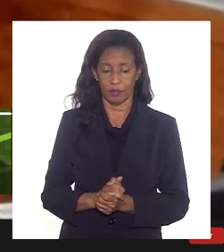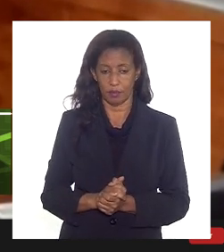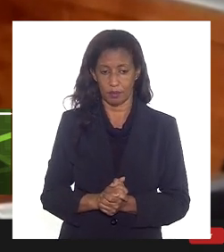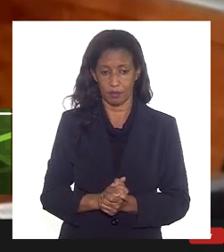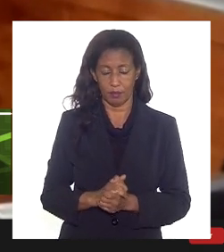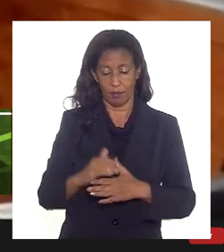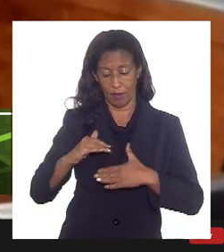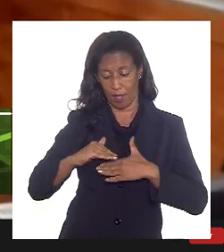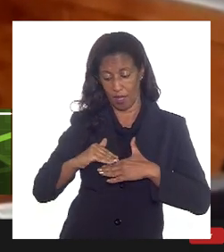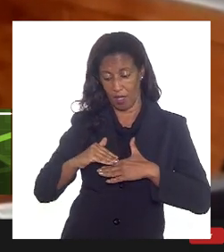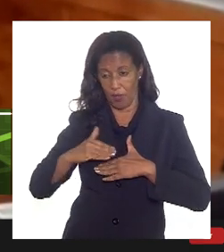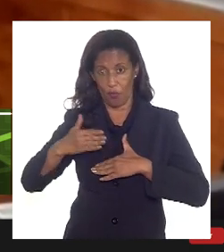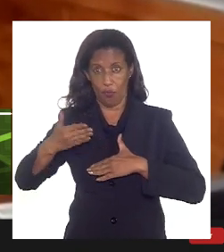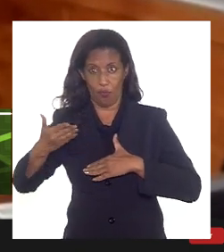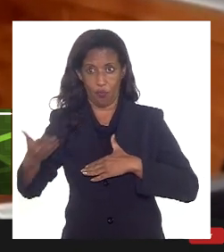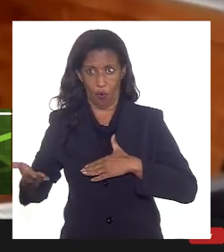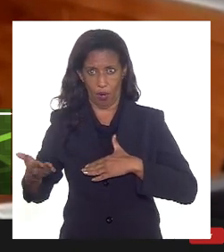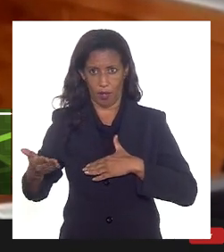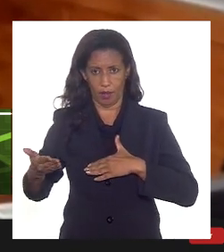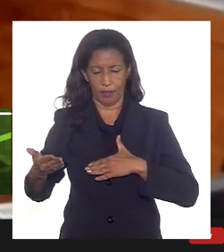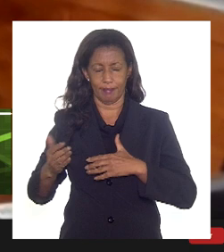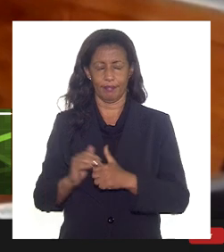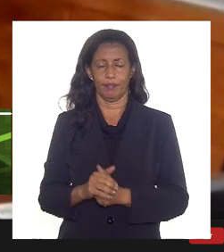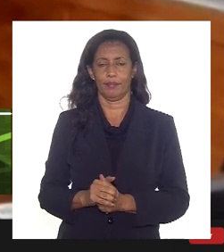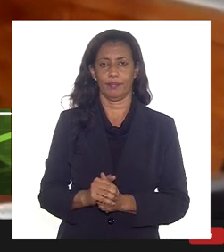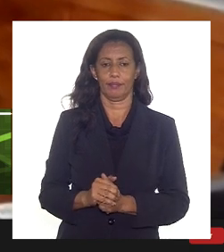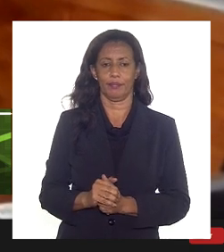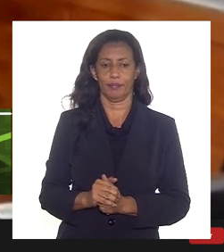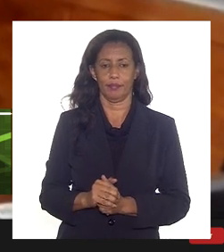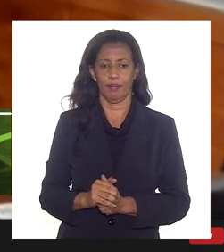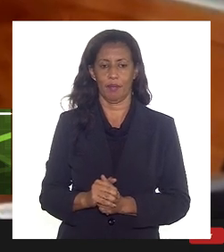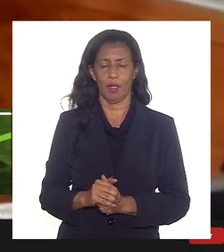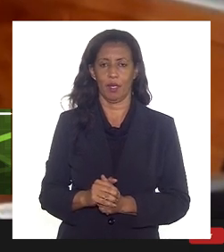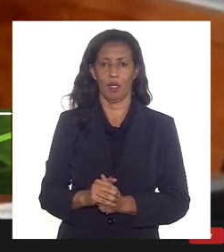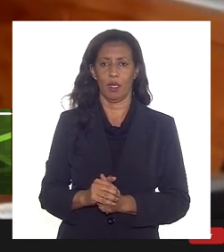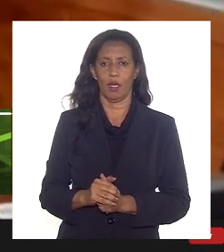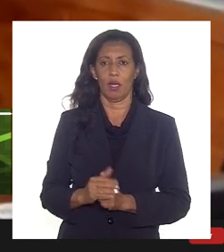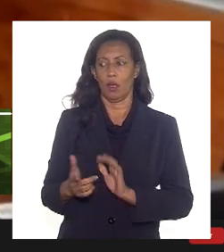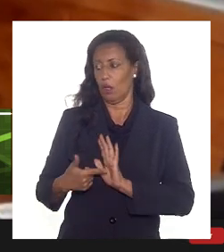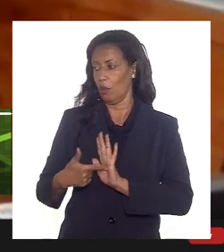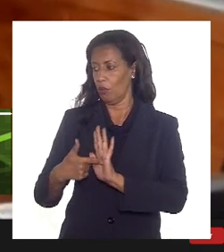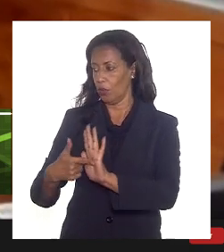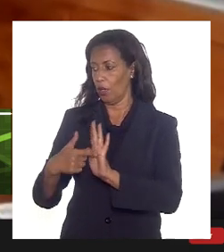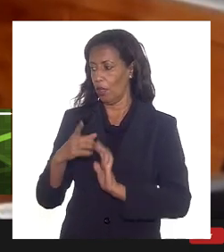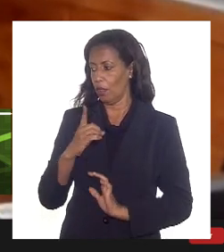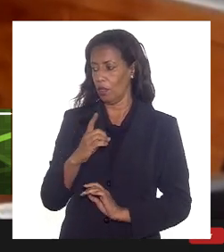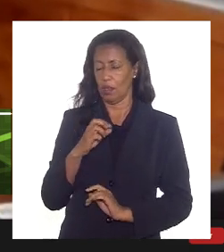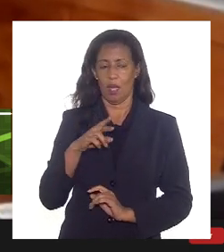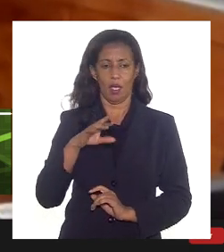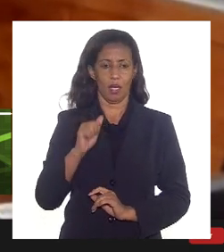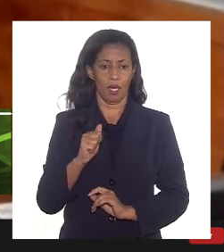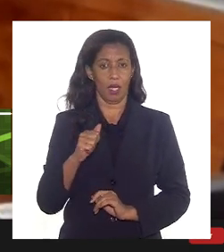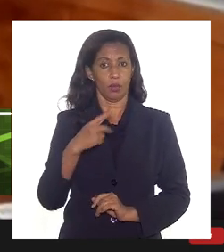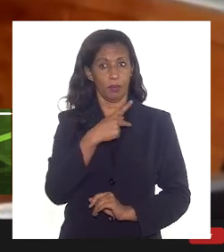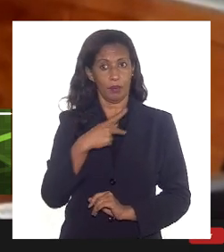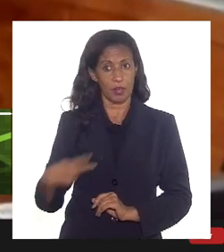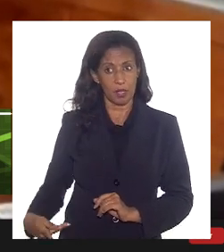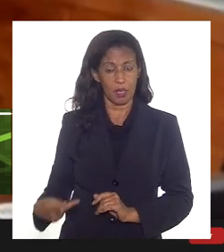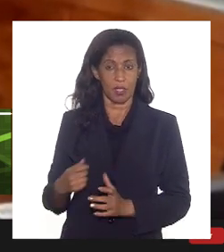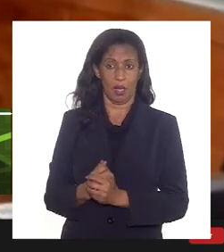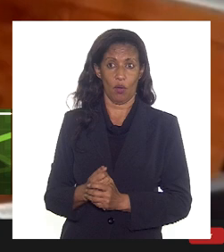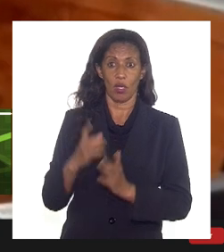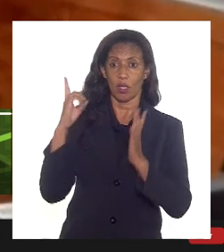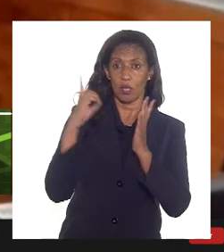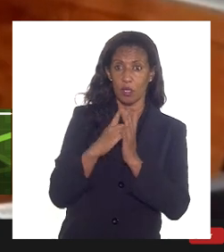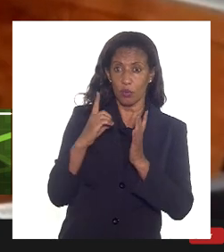é fora da atribuição legal da ANP modificar o decreto, o decreto presidencial, não mesmo? Então, se o